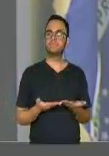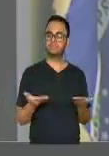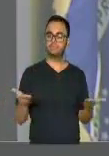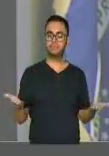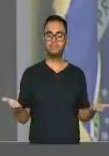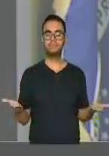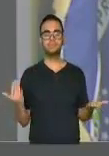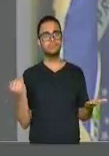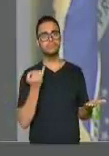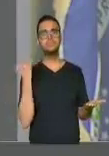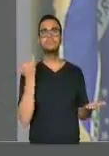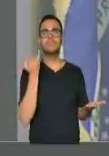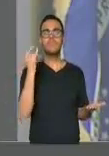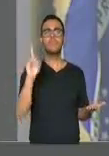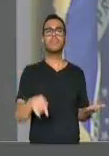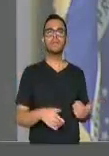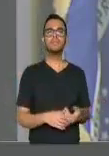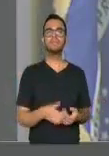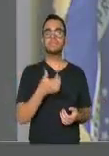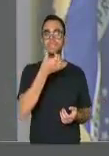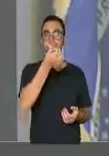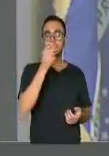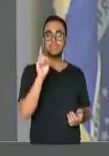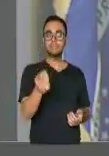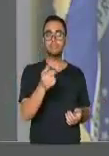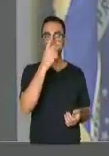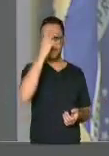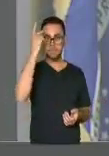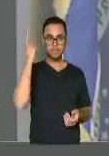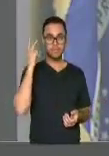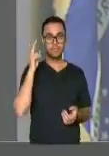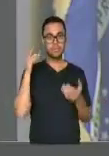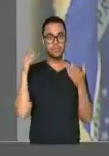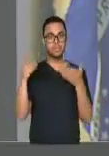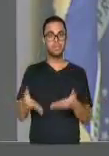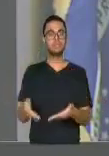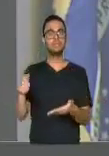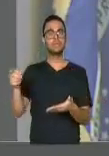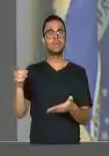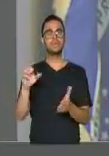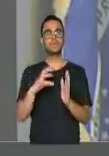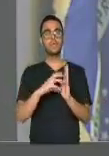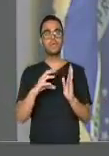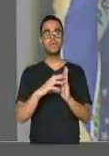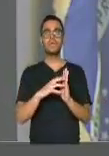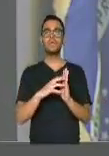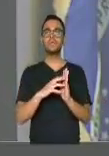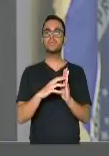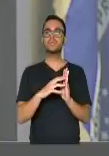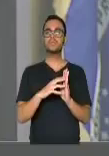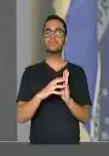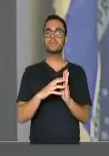é muito importante. São seis mil pessoas que vão participar de um concurso para